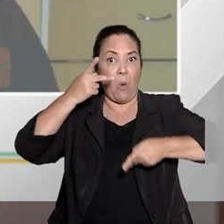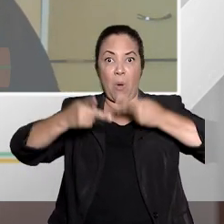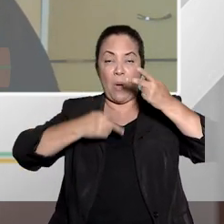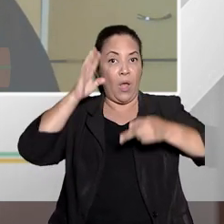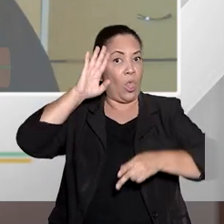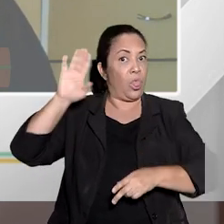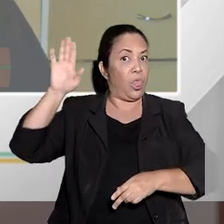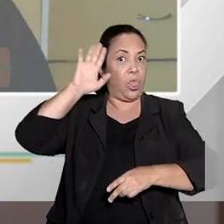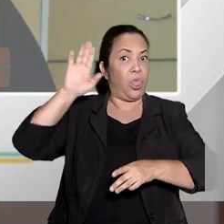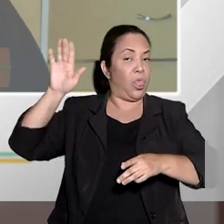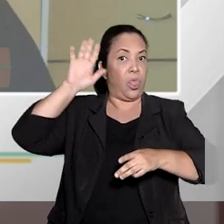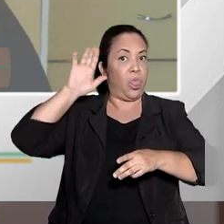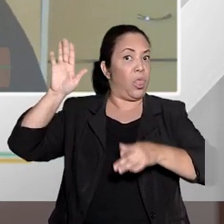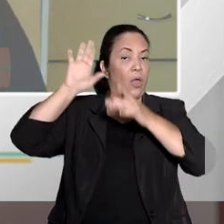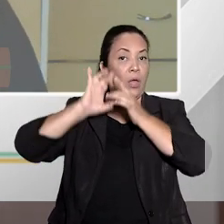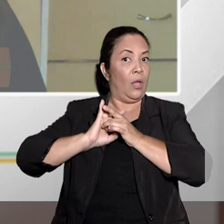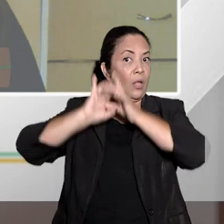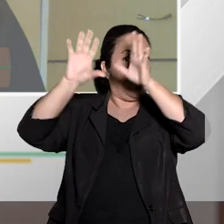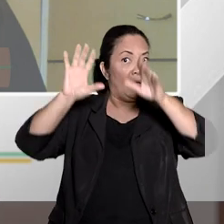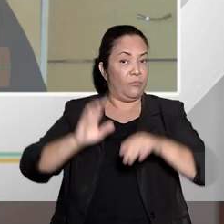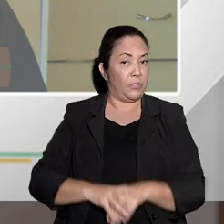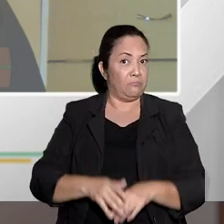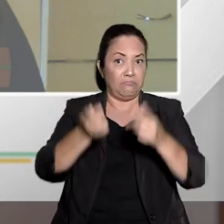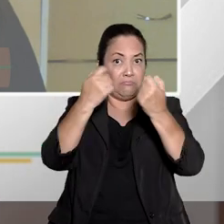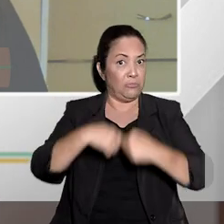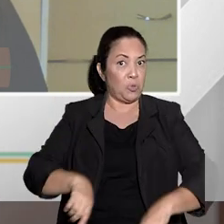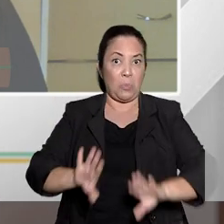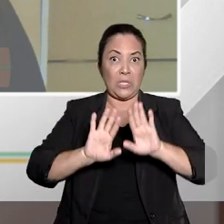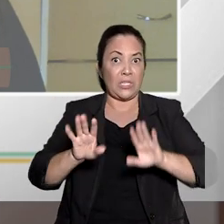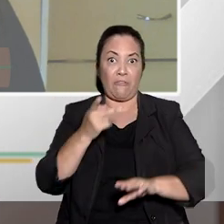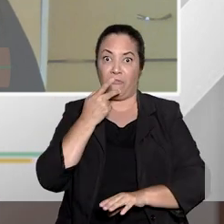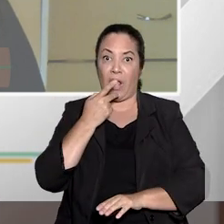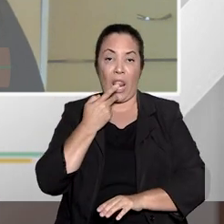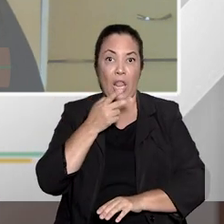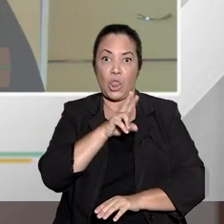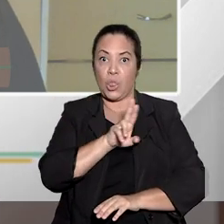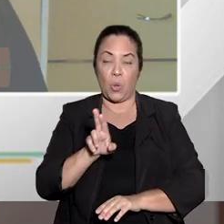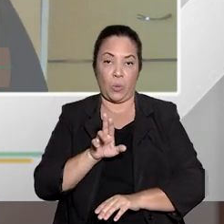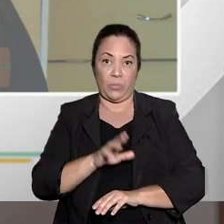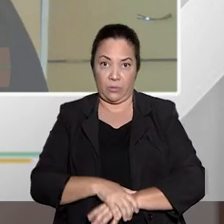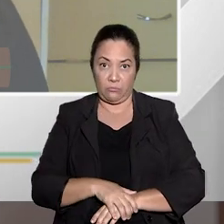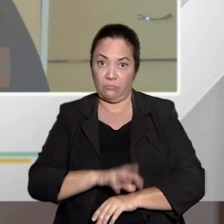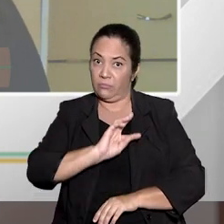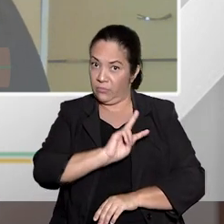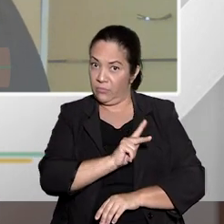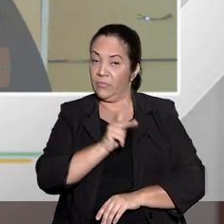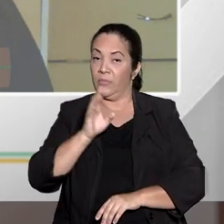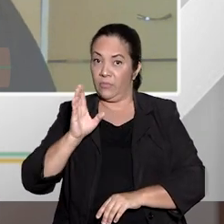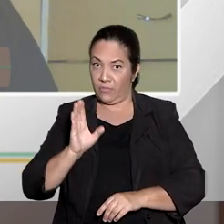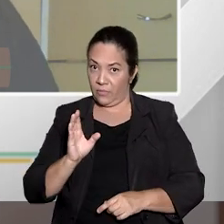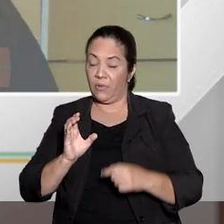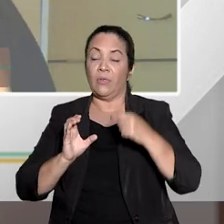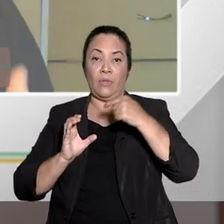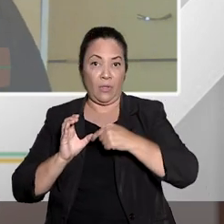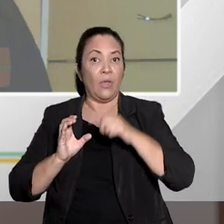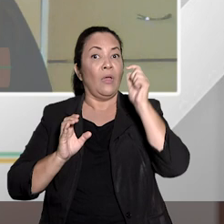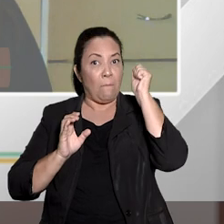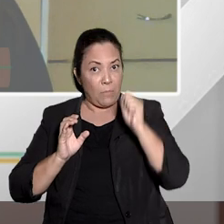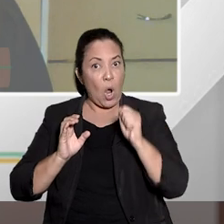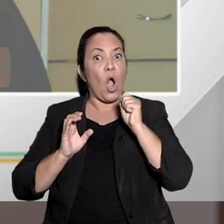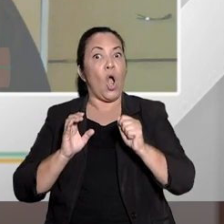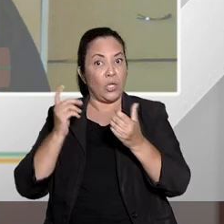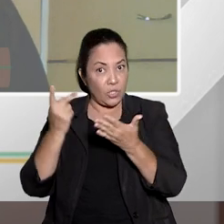vedado o anonimato. Então, como regra, a Constituição, ela vai vedar realmente o anonimato. Em algumas